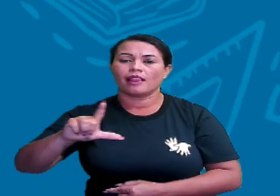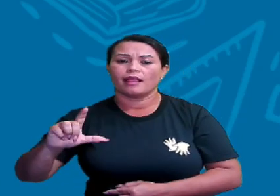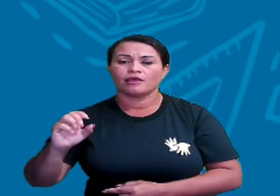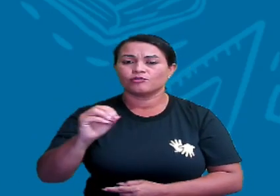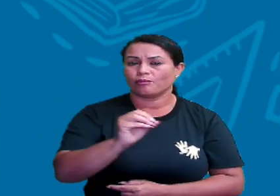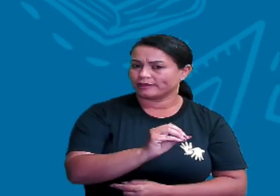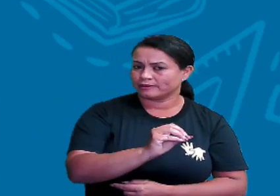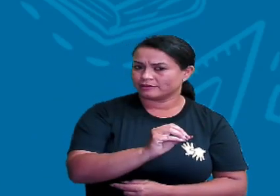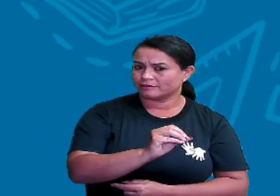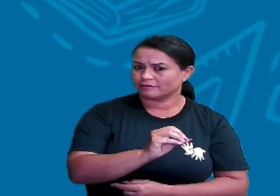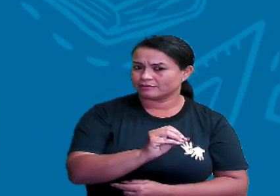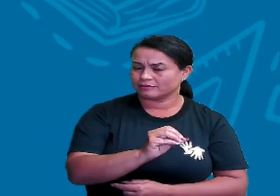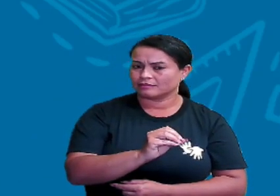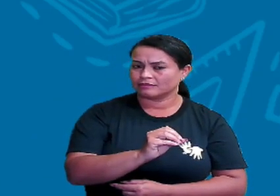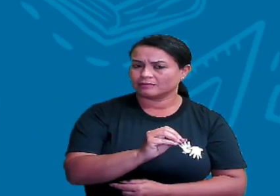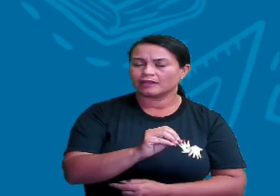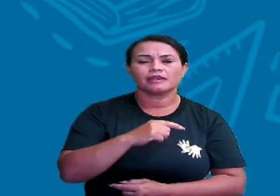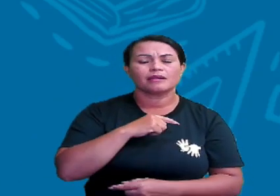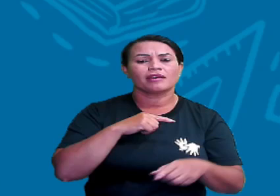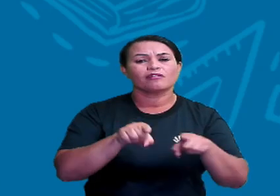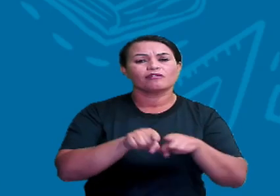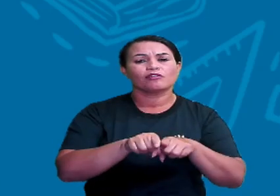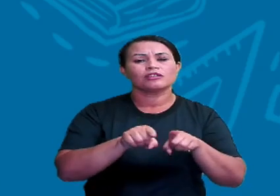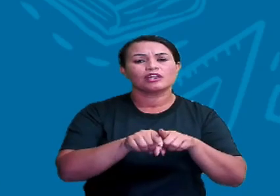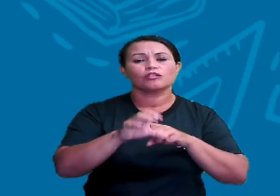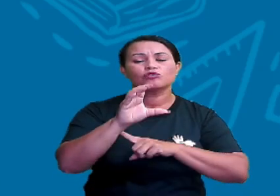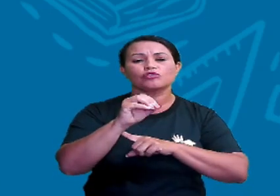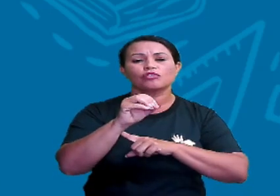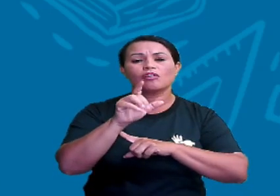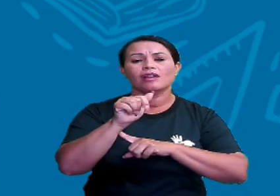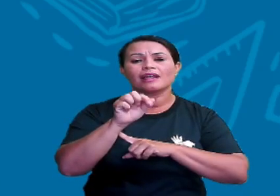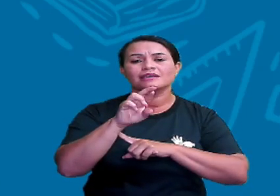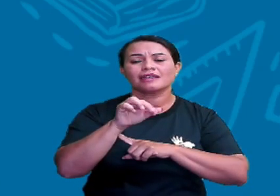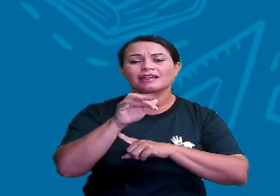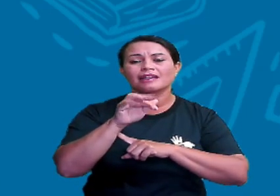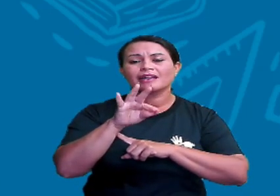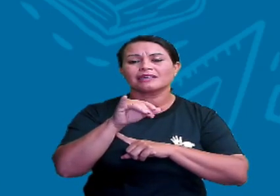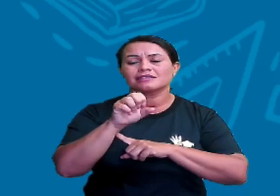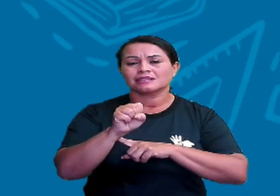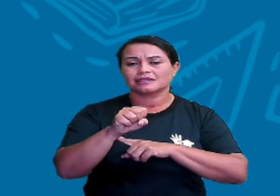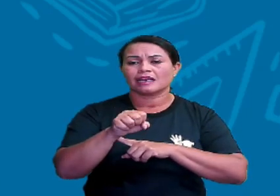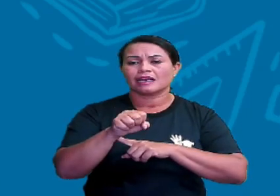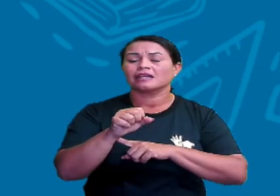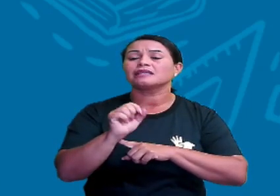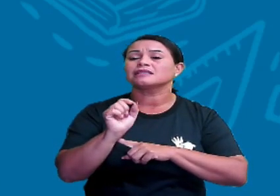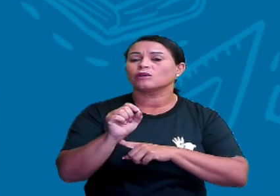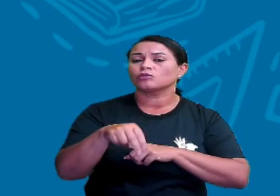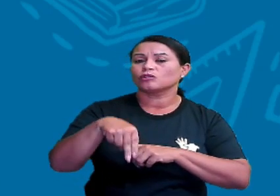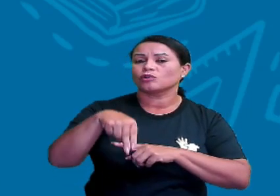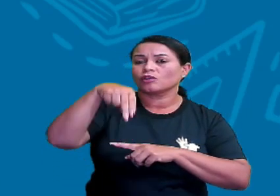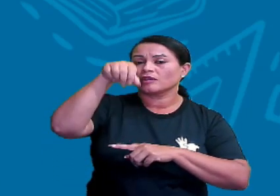leste e oeste. E eu vou ter os pontos colaterais, que são nordeste,